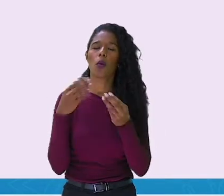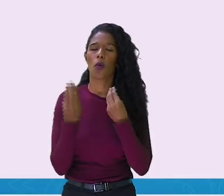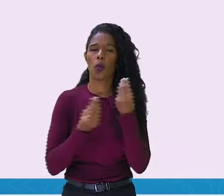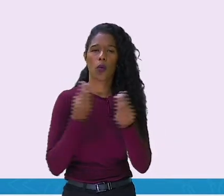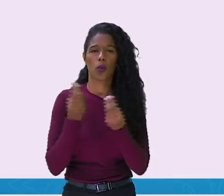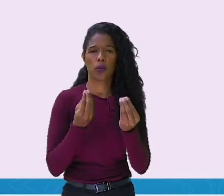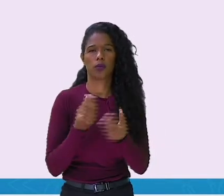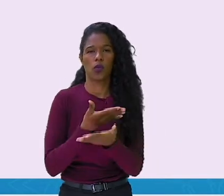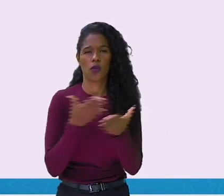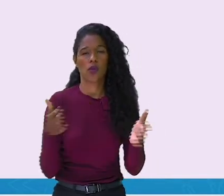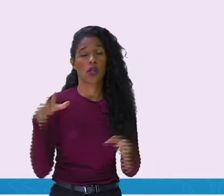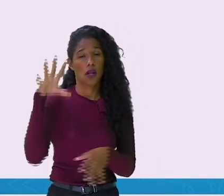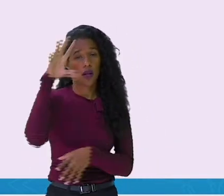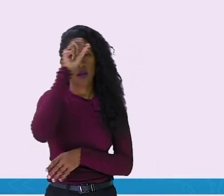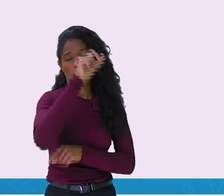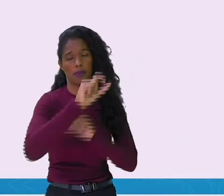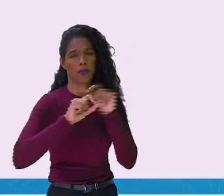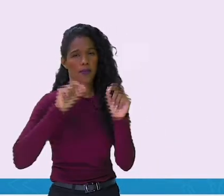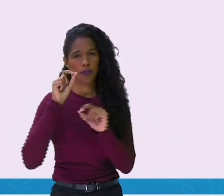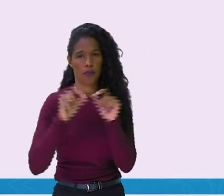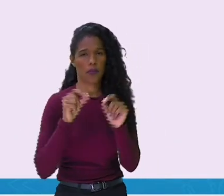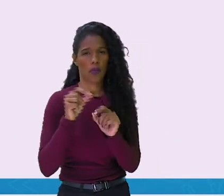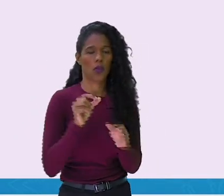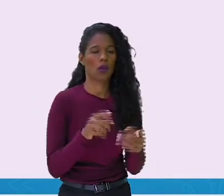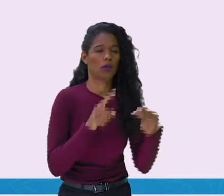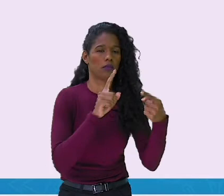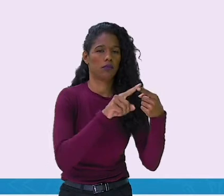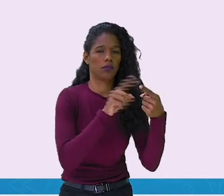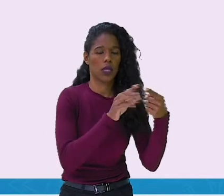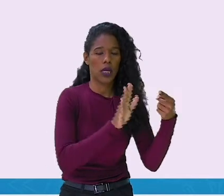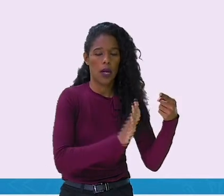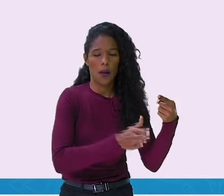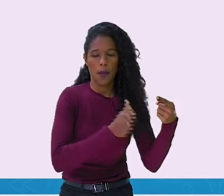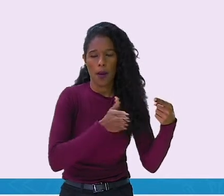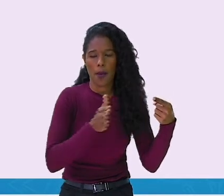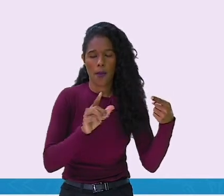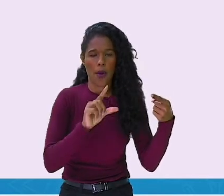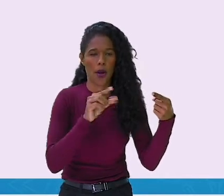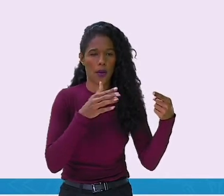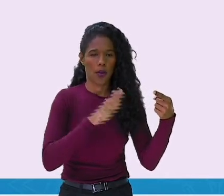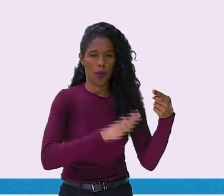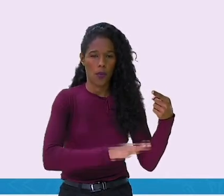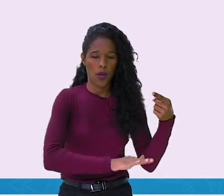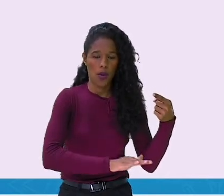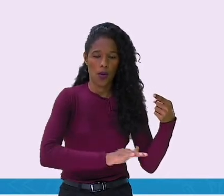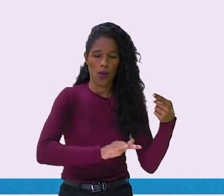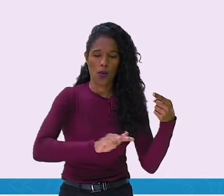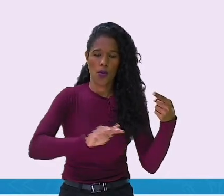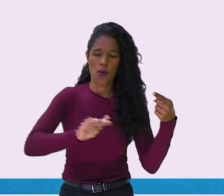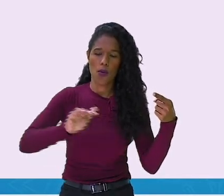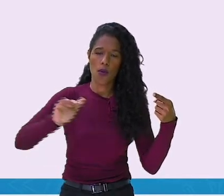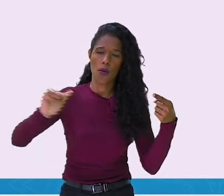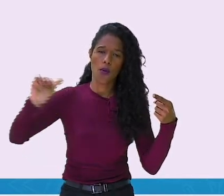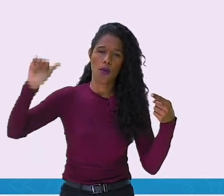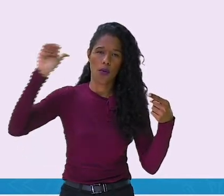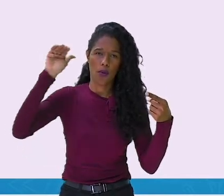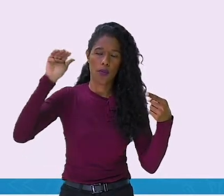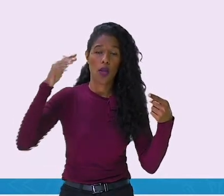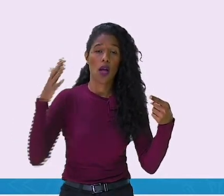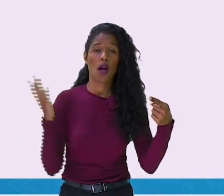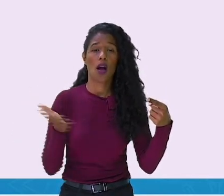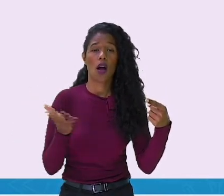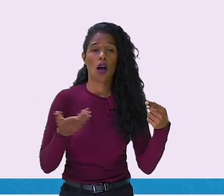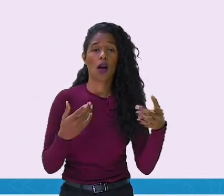menor para o maior. Só que aqui, está perguntando qual a ordem que está a família